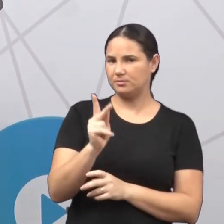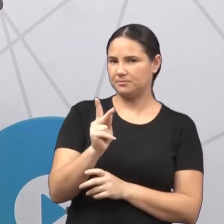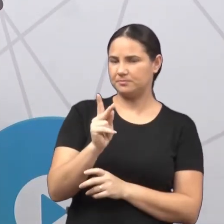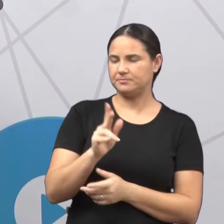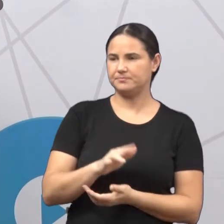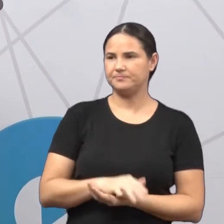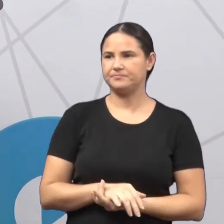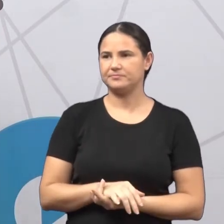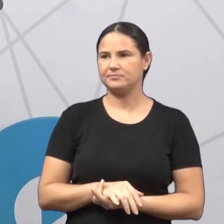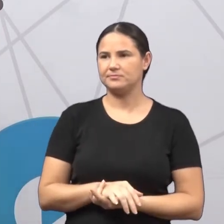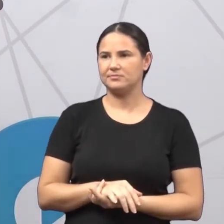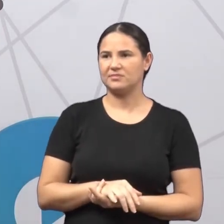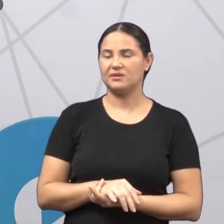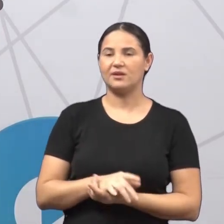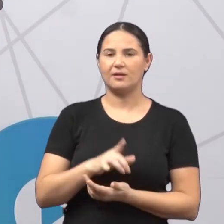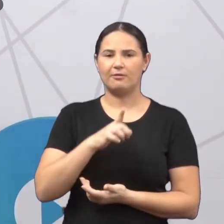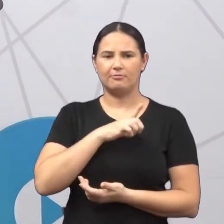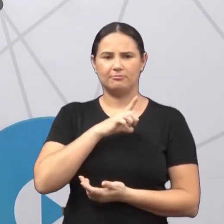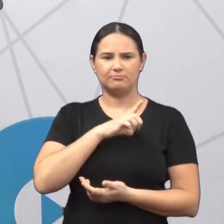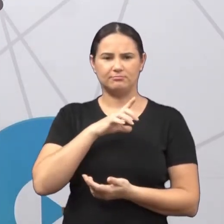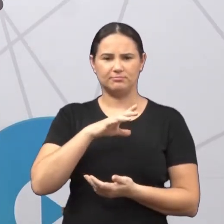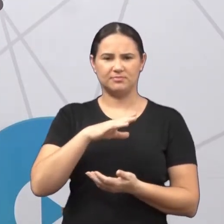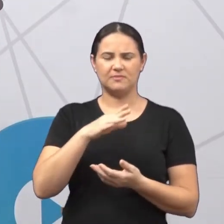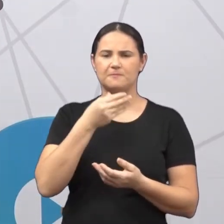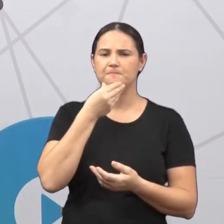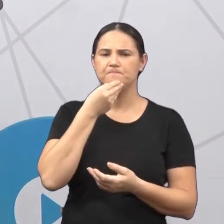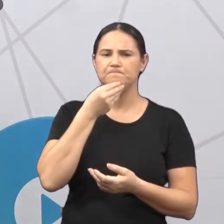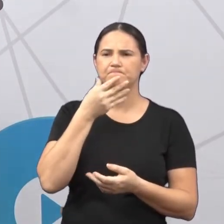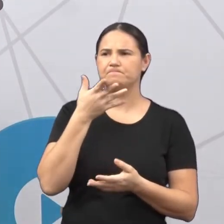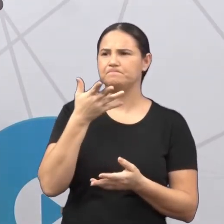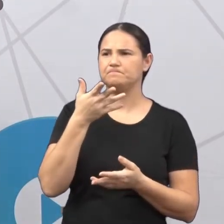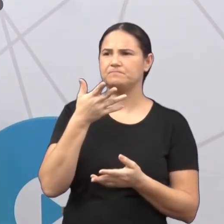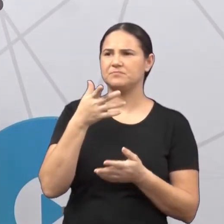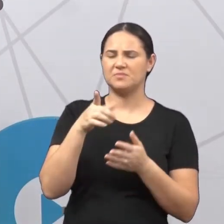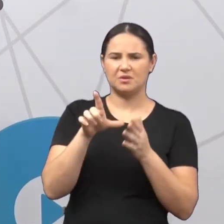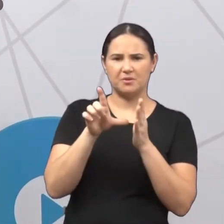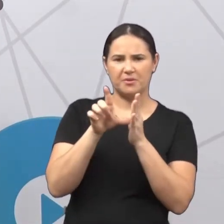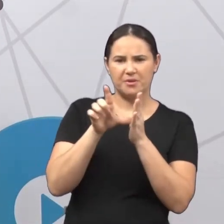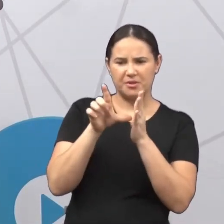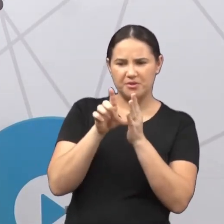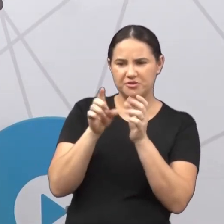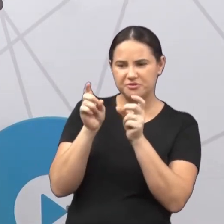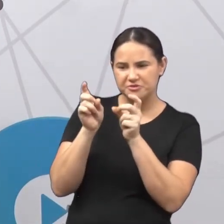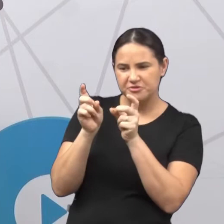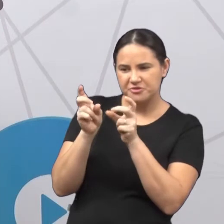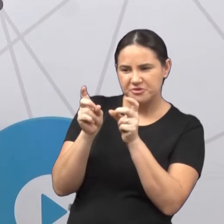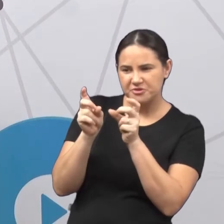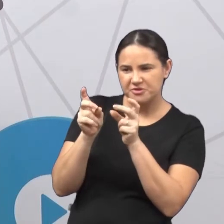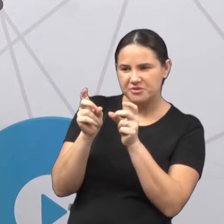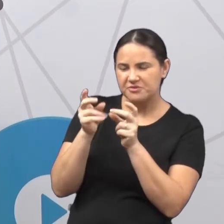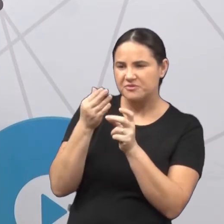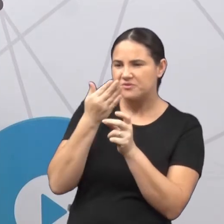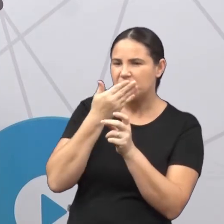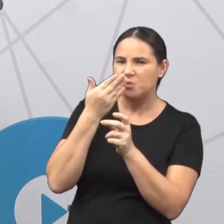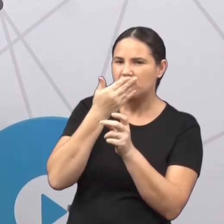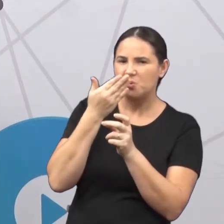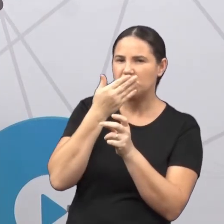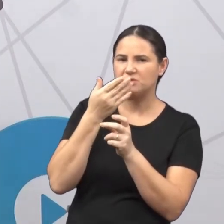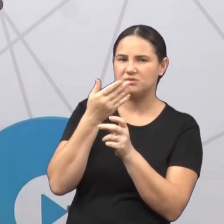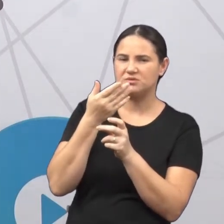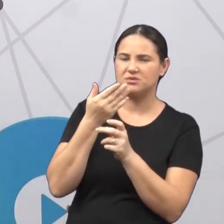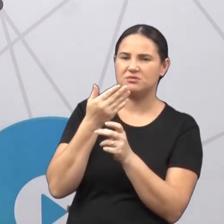Até aquela banquinha. Isso! Tá lembrando? Aquela banquinha lá que você vai comprar bombom.